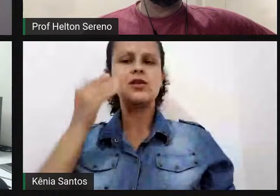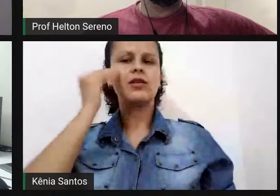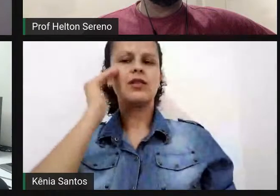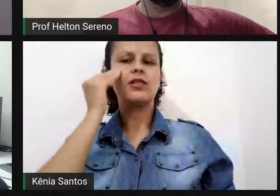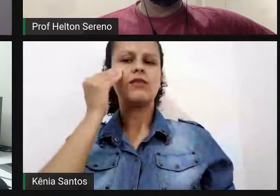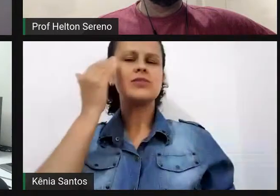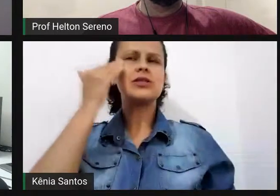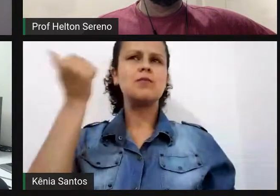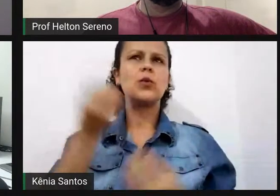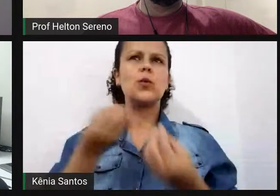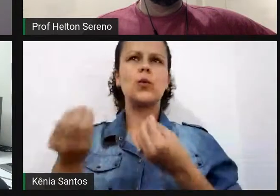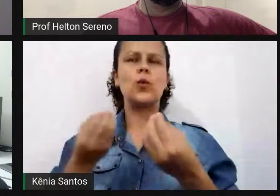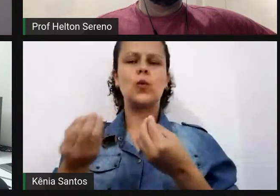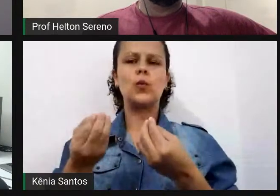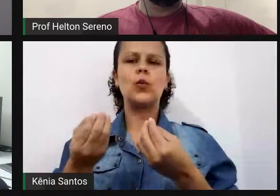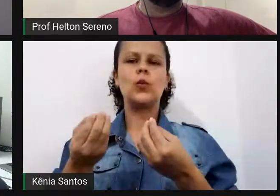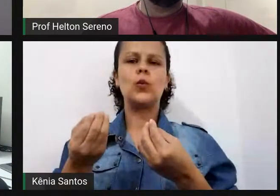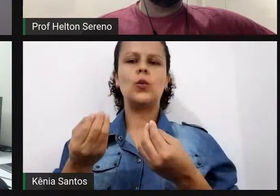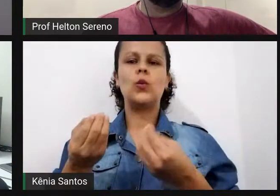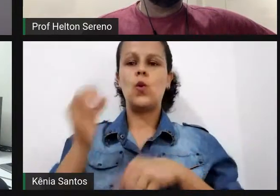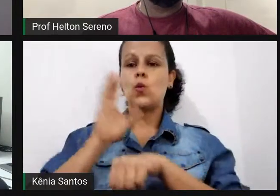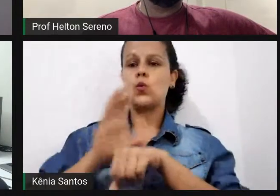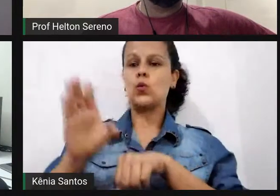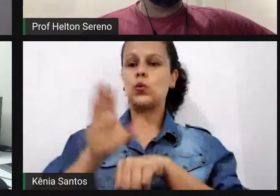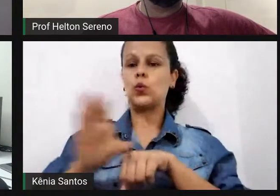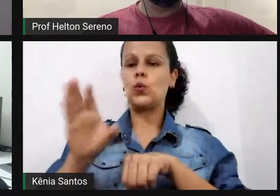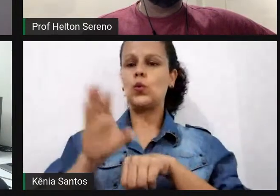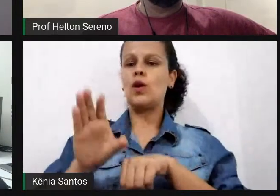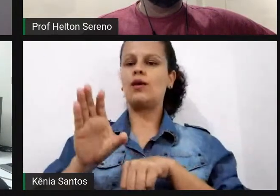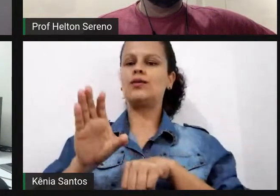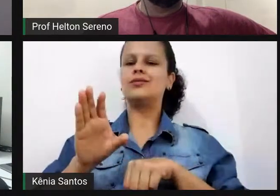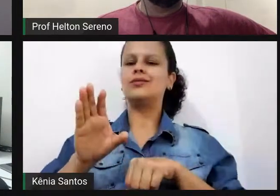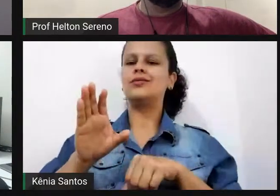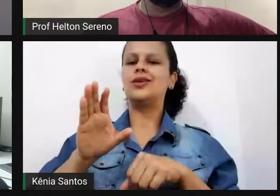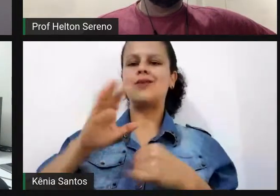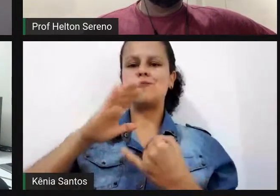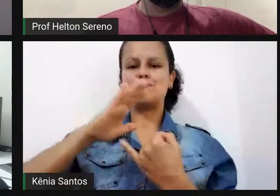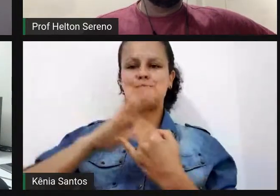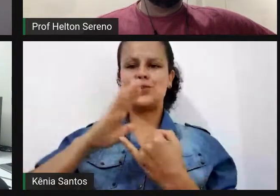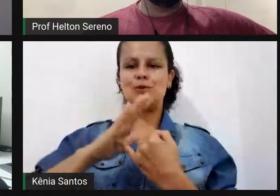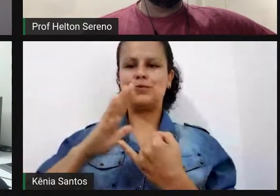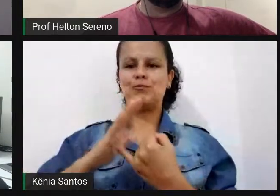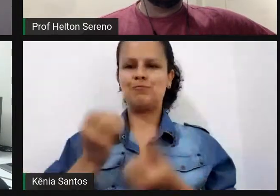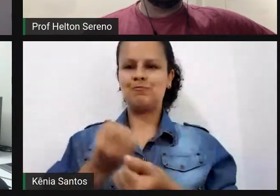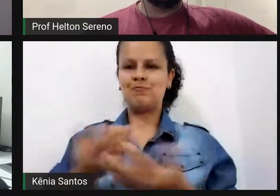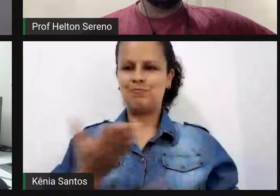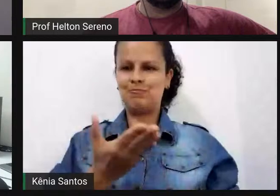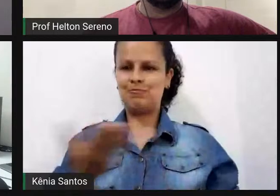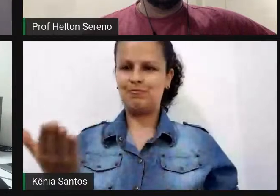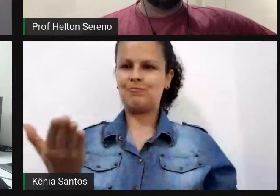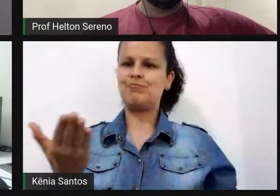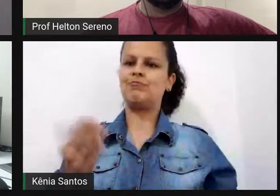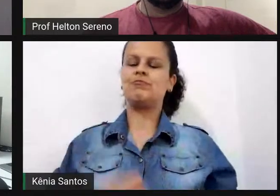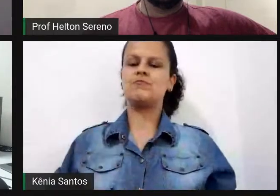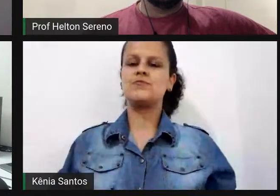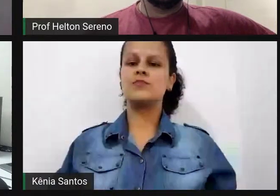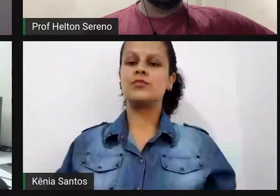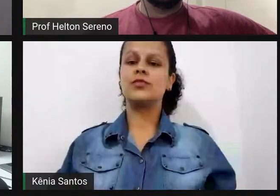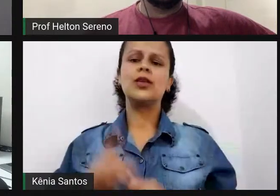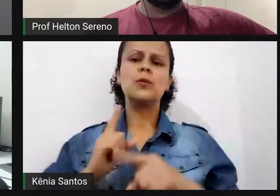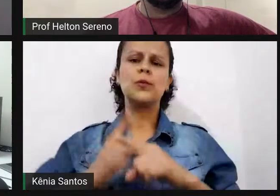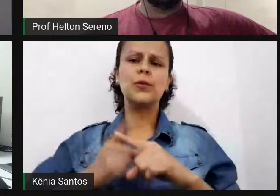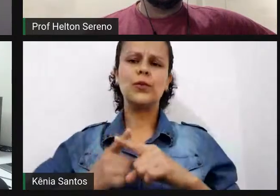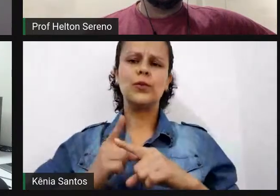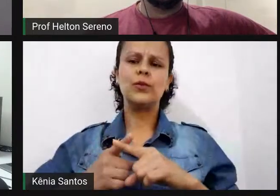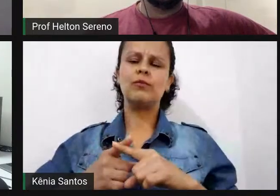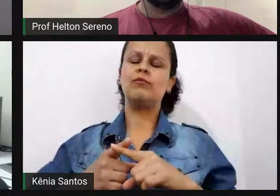dimensão que é esse curso de aperfeiçoamento que o IFNMG está implementando. Porque, como é que